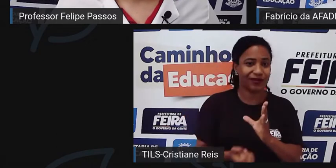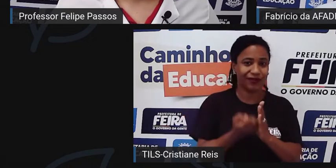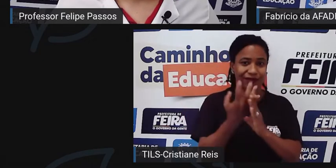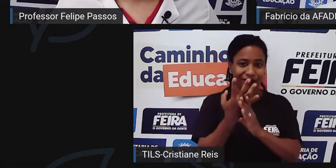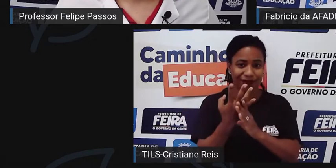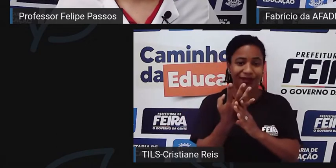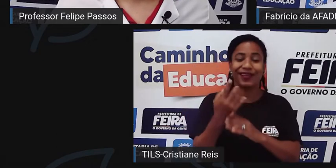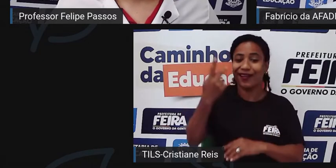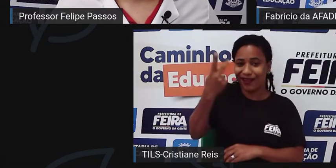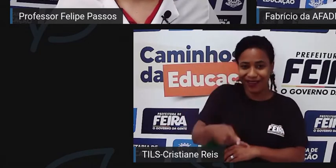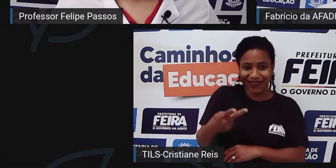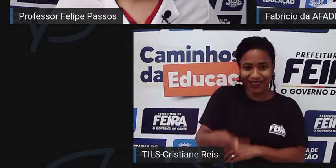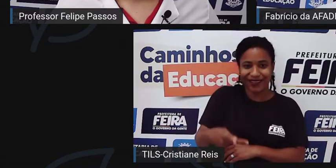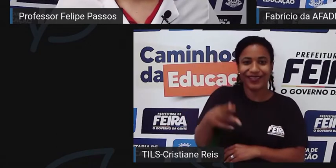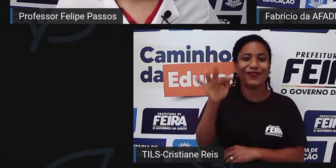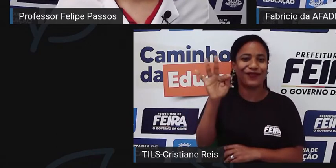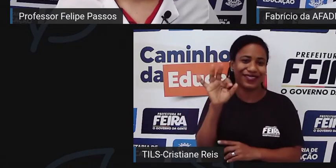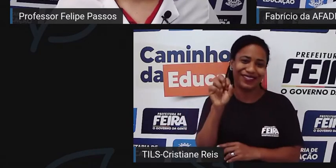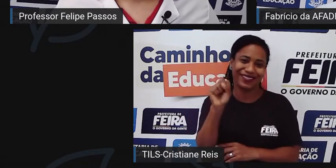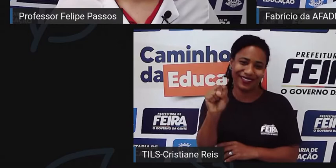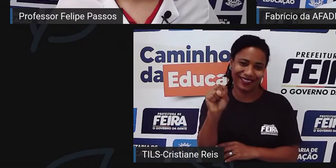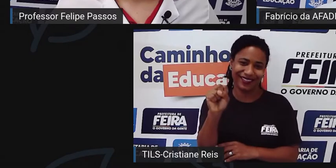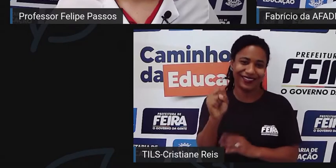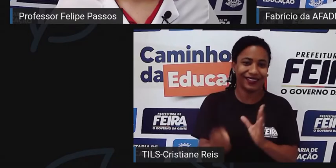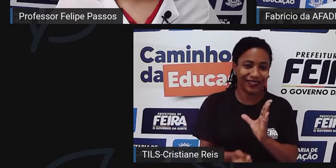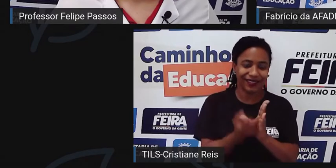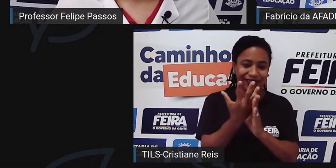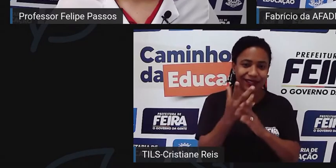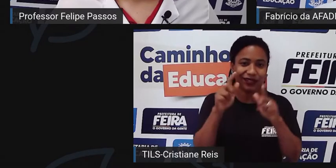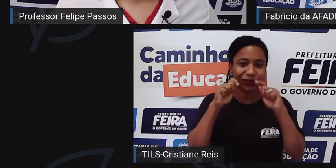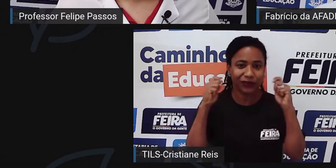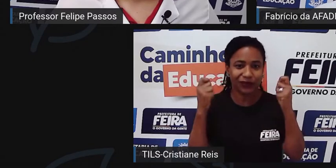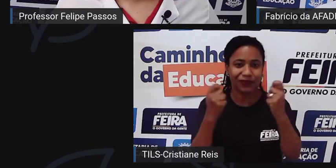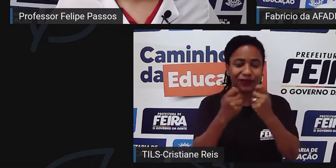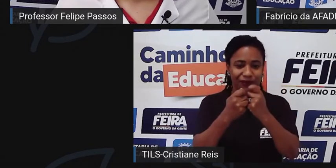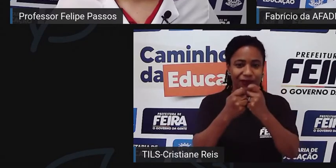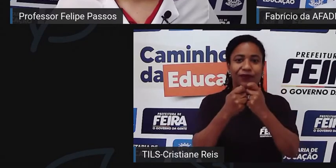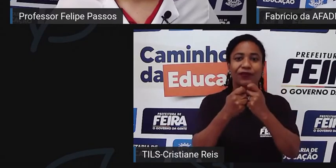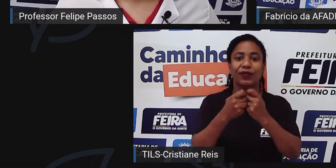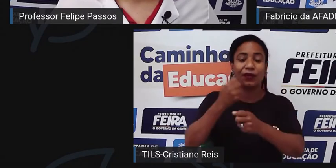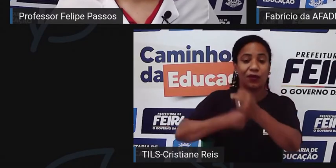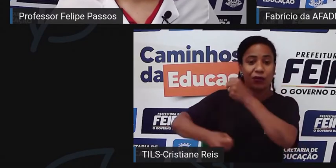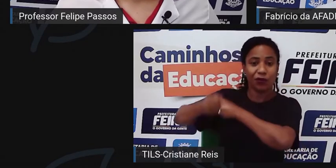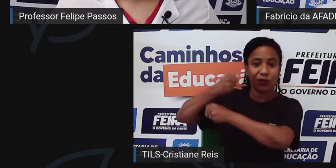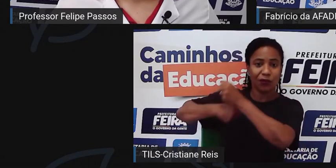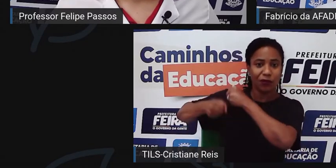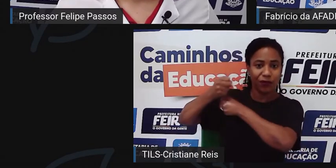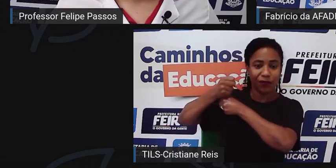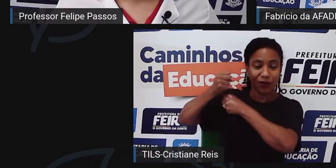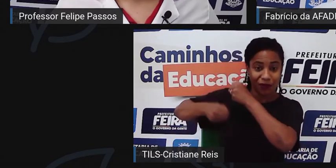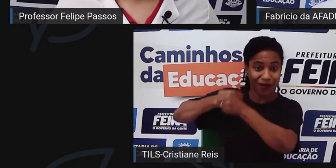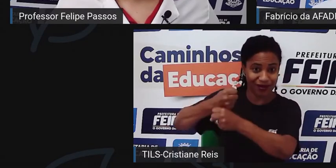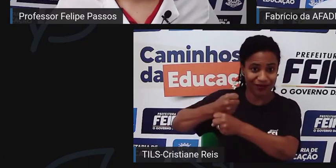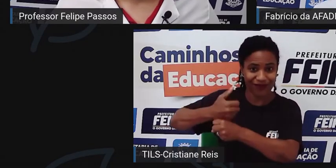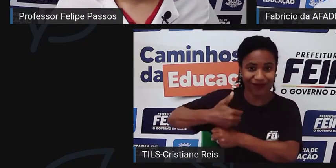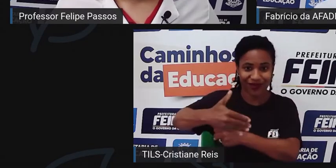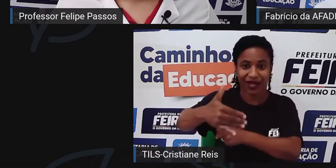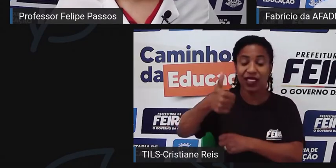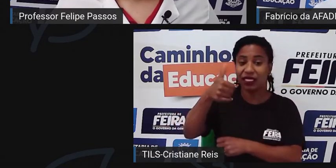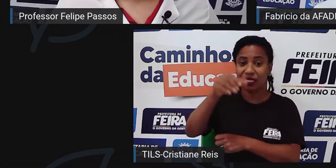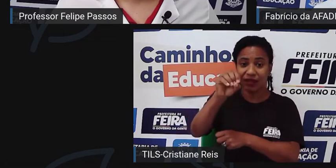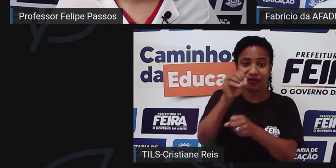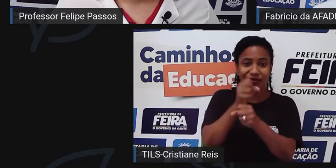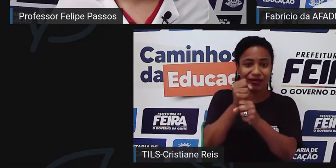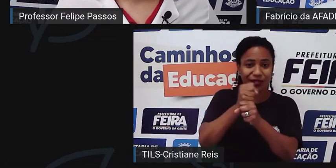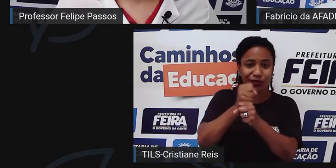Fadfau, que é a nossa associação aqui de Feira de Santana. Ano que vem vamos fazer dez anos de existência, uma